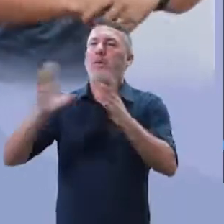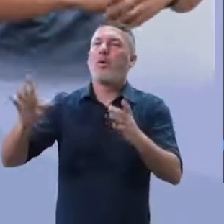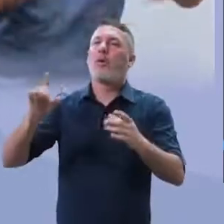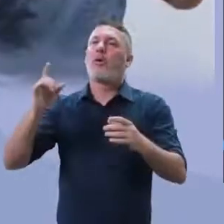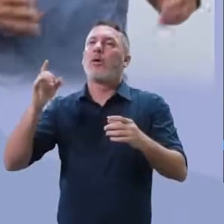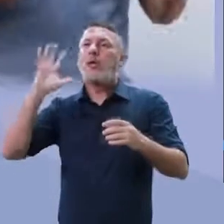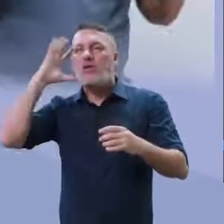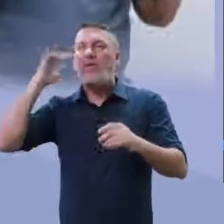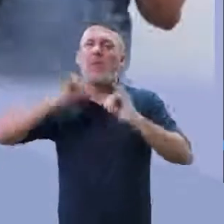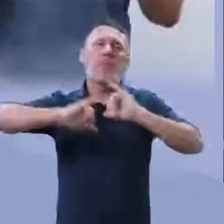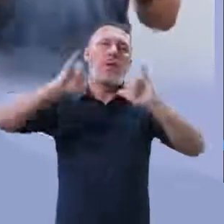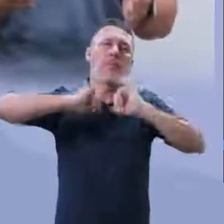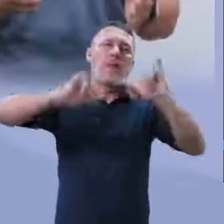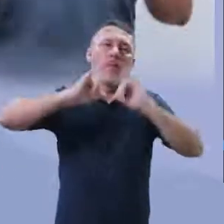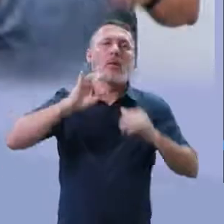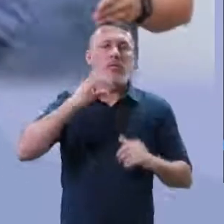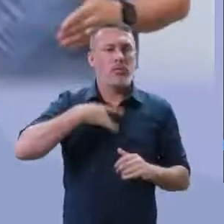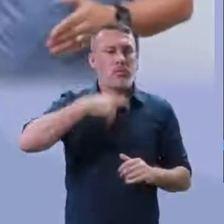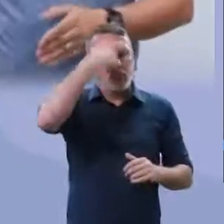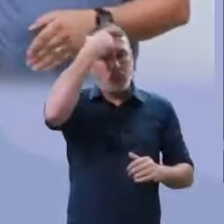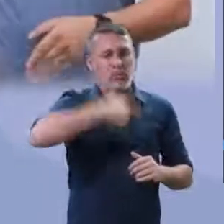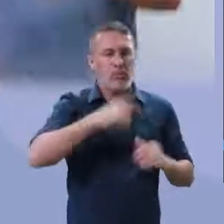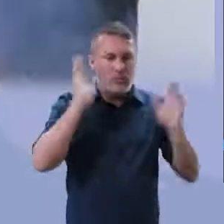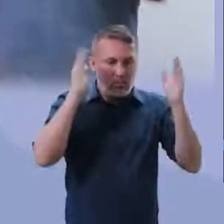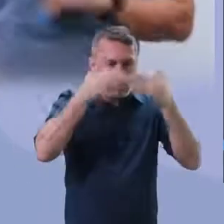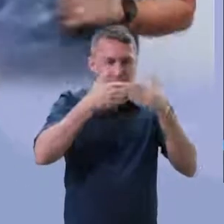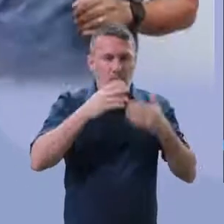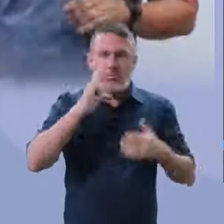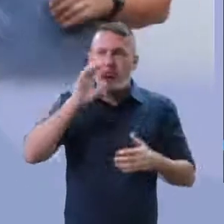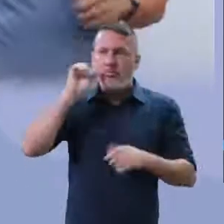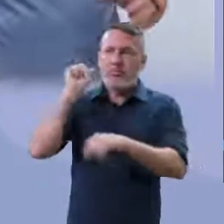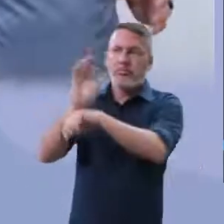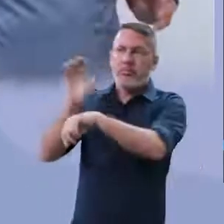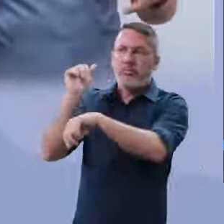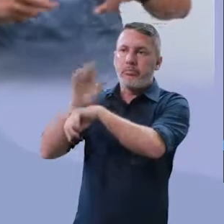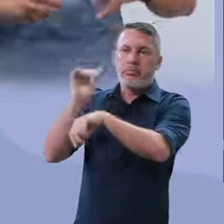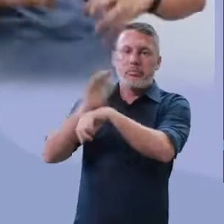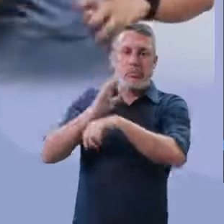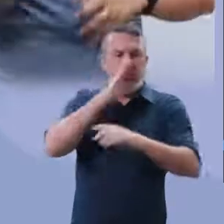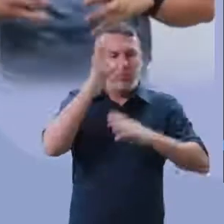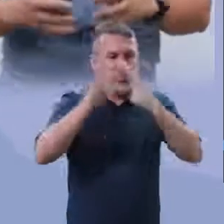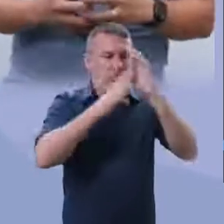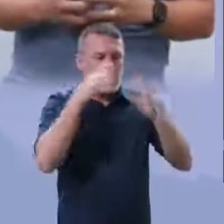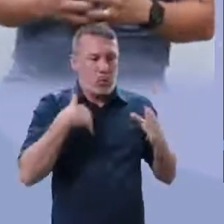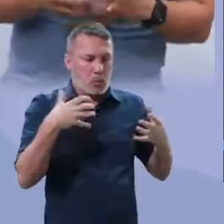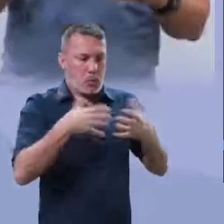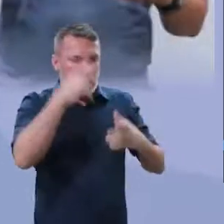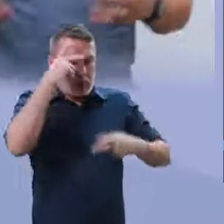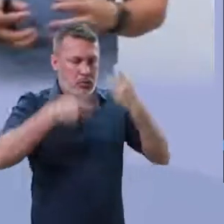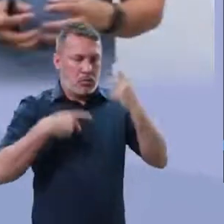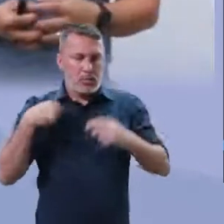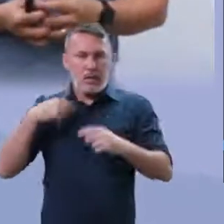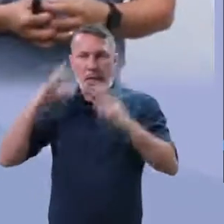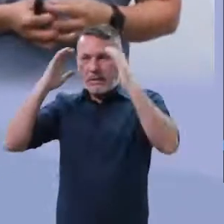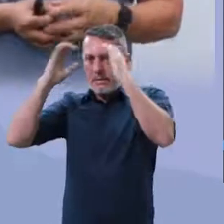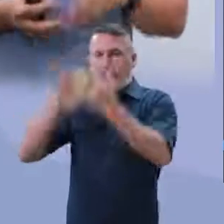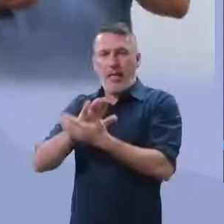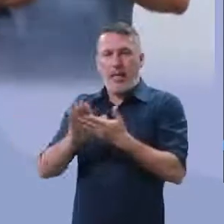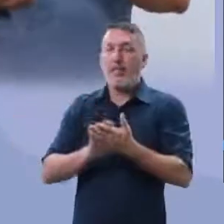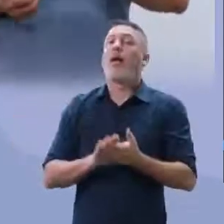ele promover campanhas e você continuar saindo de casa sem máscara. Continuar ainda ali em grupos.